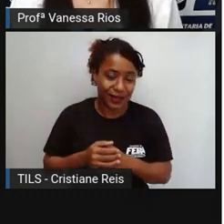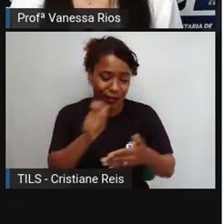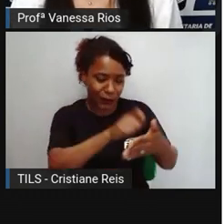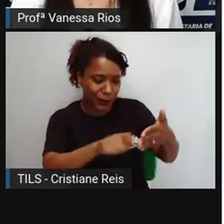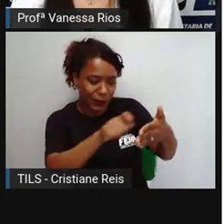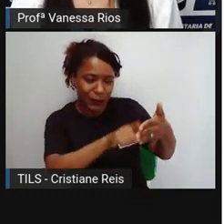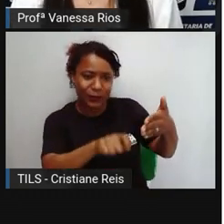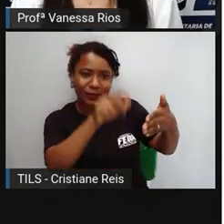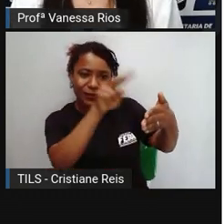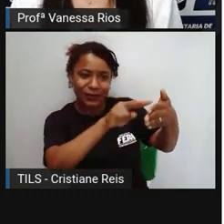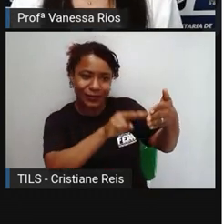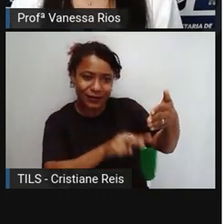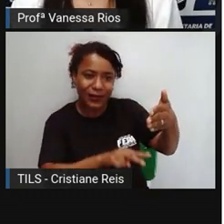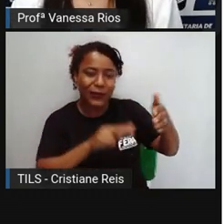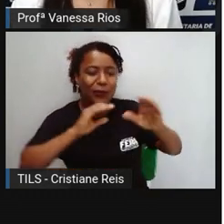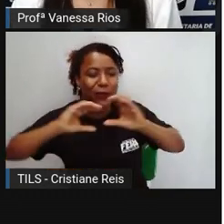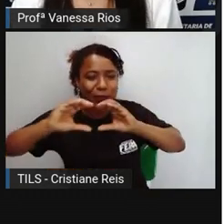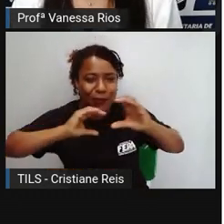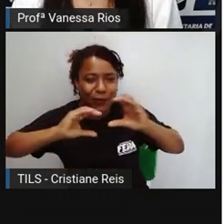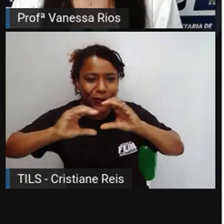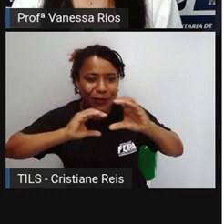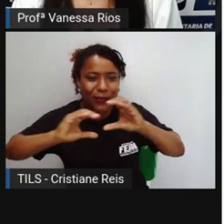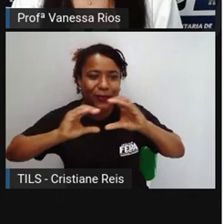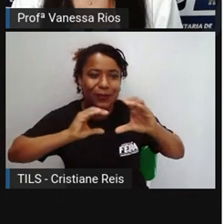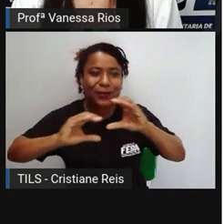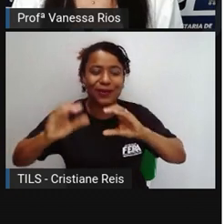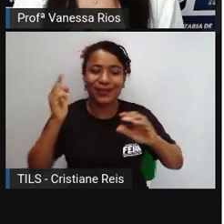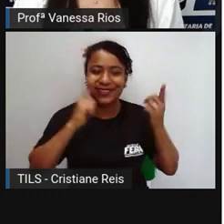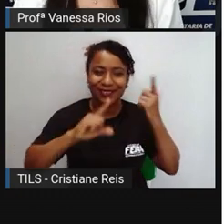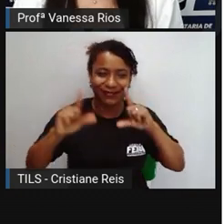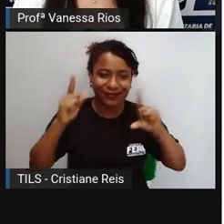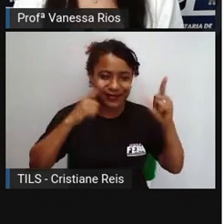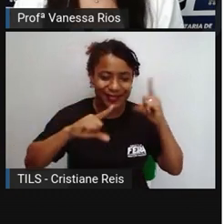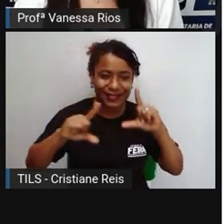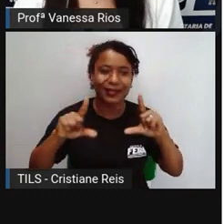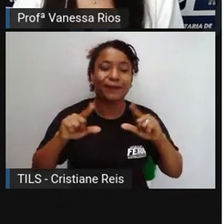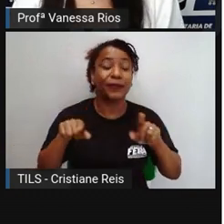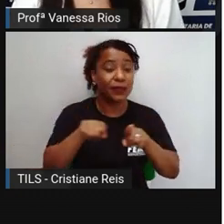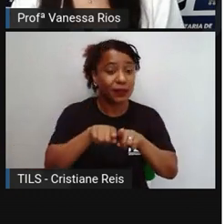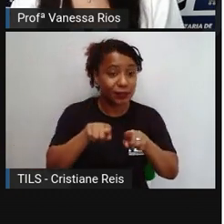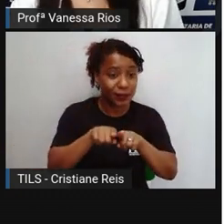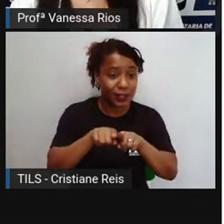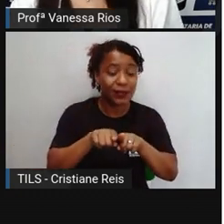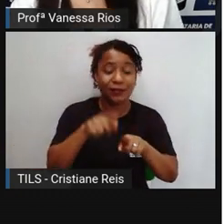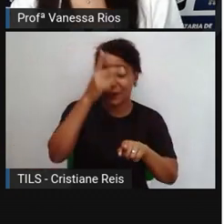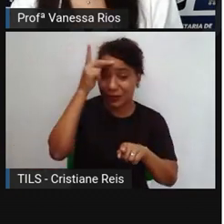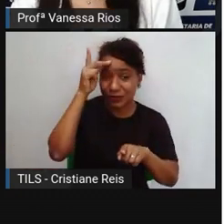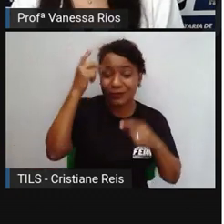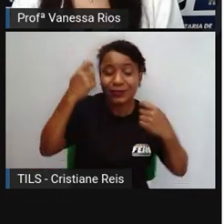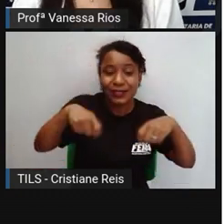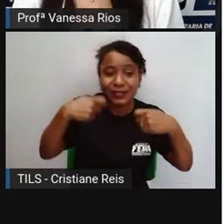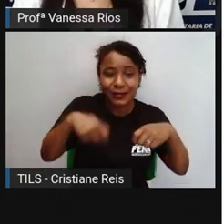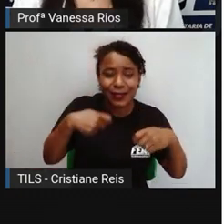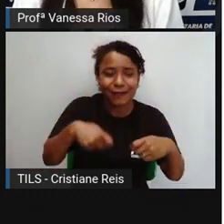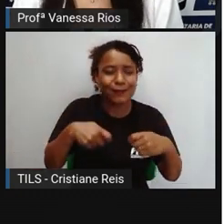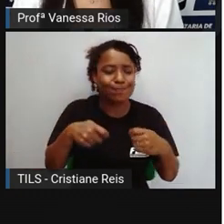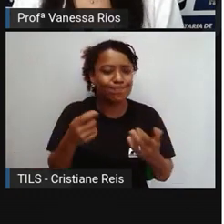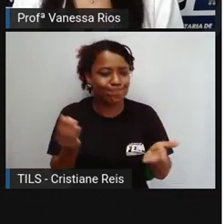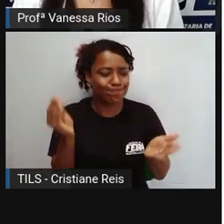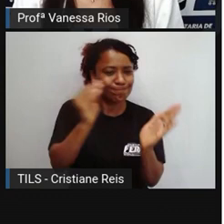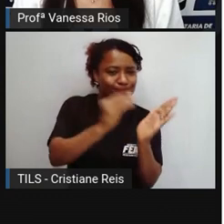necessidades de comunicação dos seres humanos e a necessidade também de registrar, de deixar ali